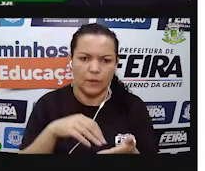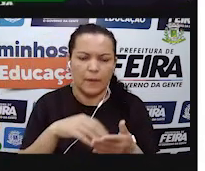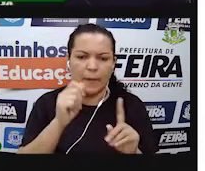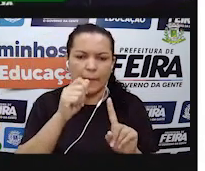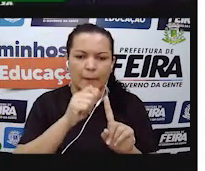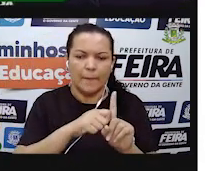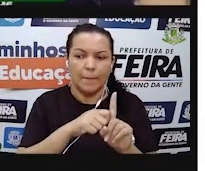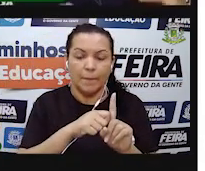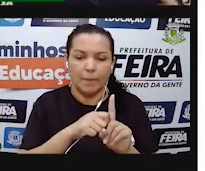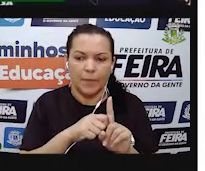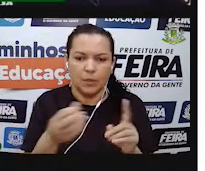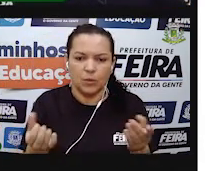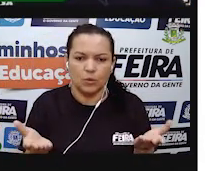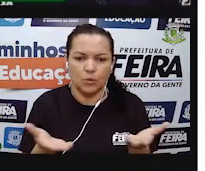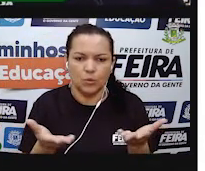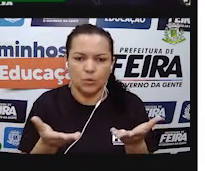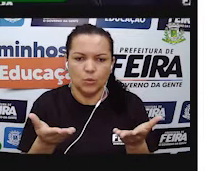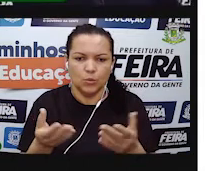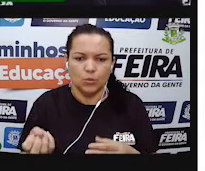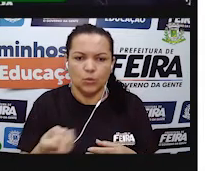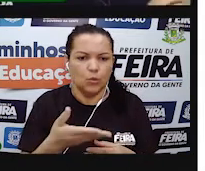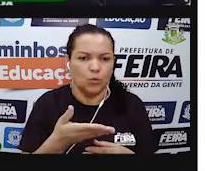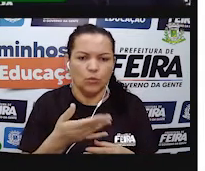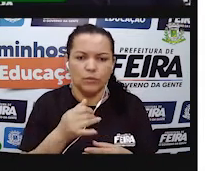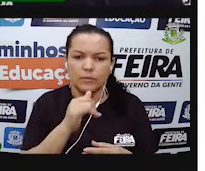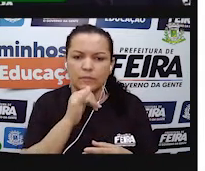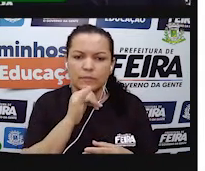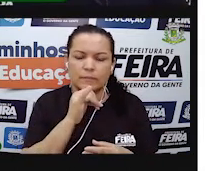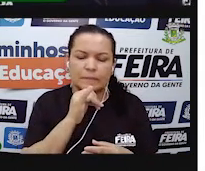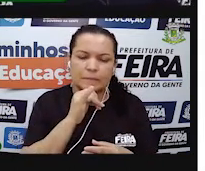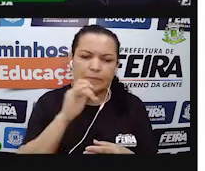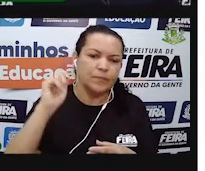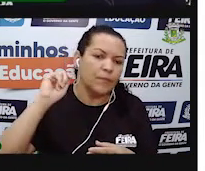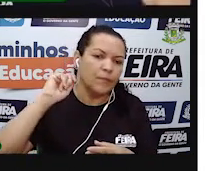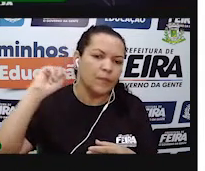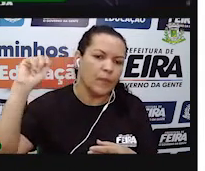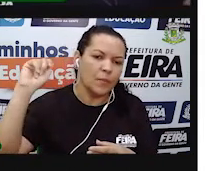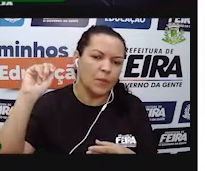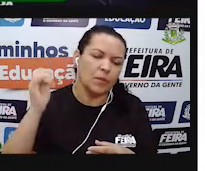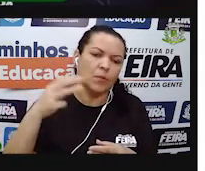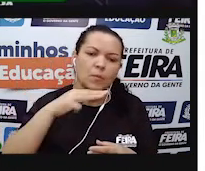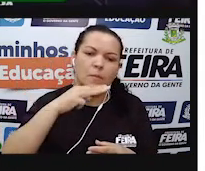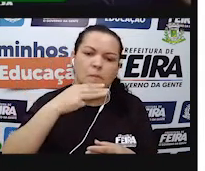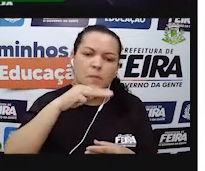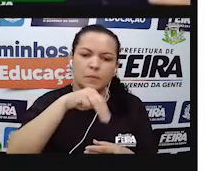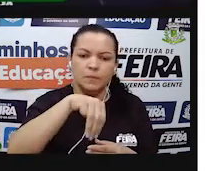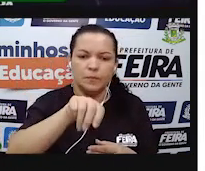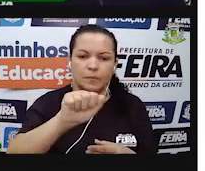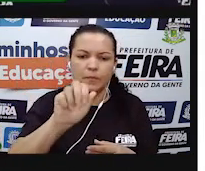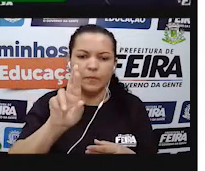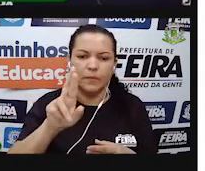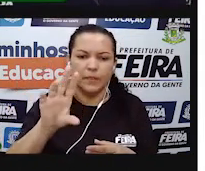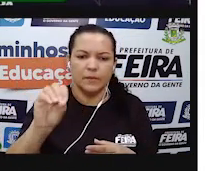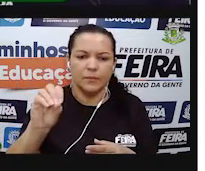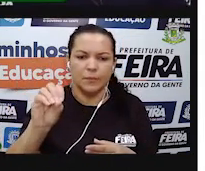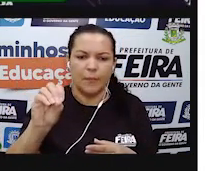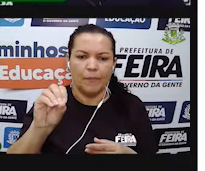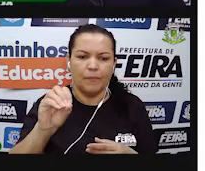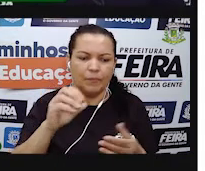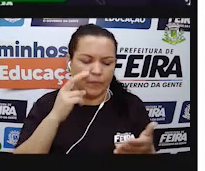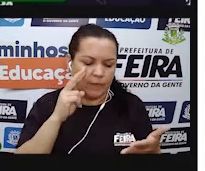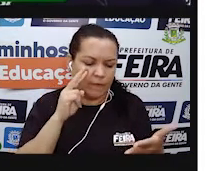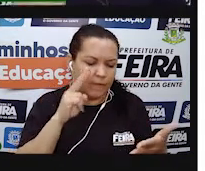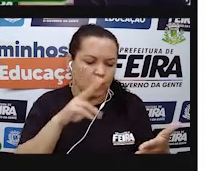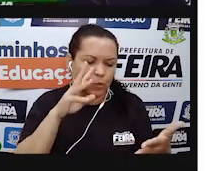conta de luz, um recibo de luz do mês mais atual aí e desse uma olhadinha em todas as informações que